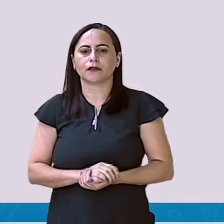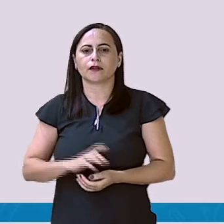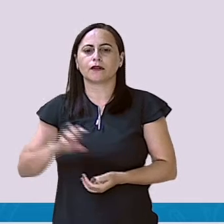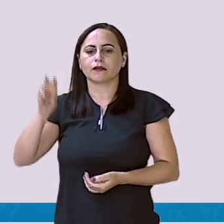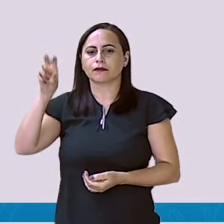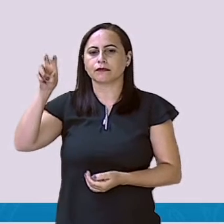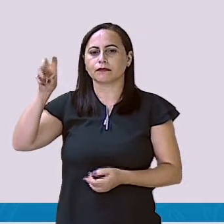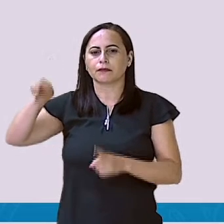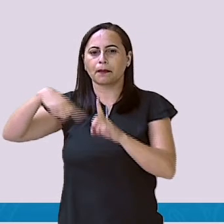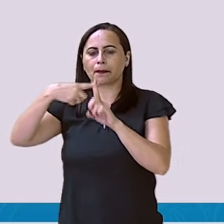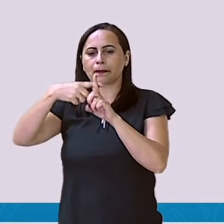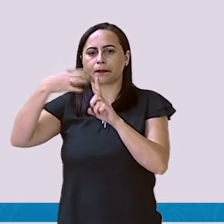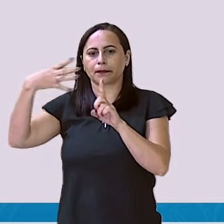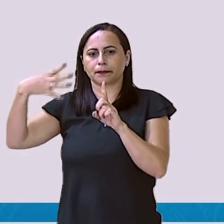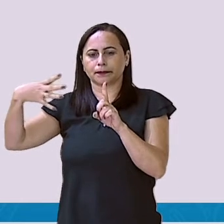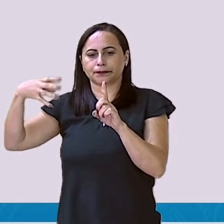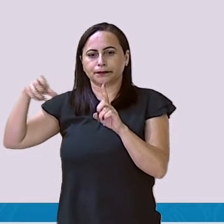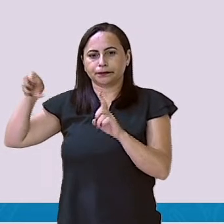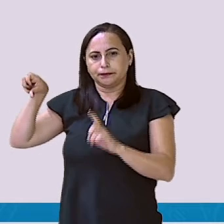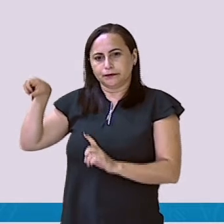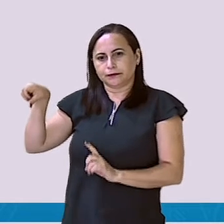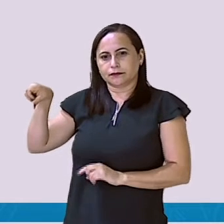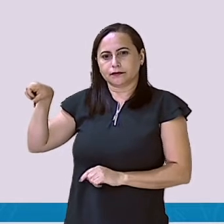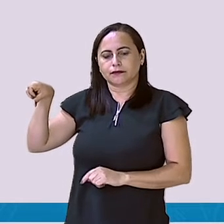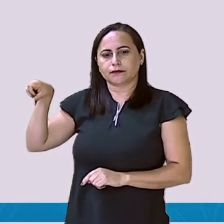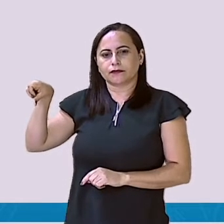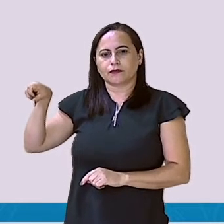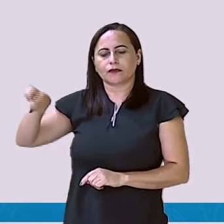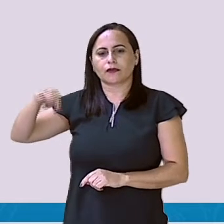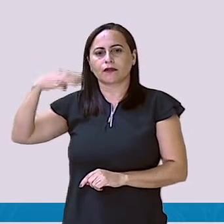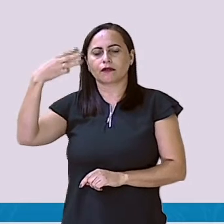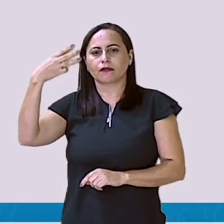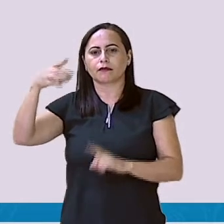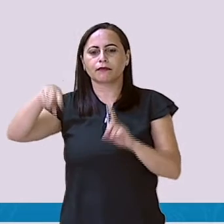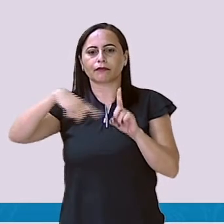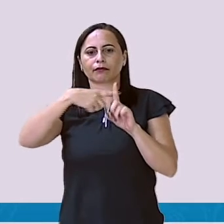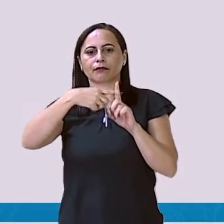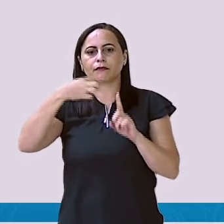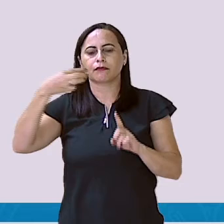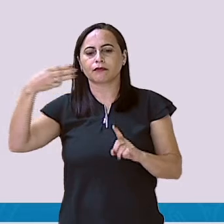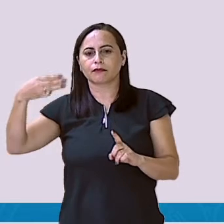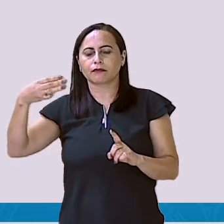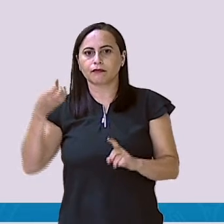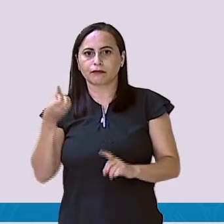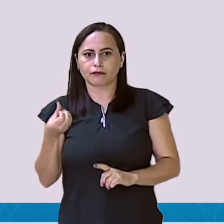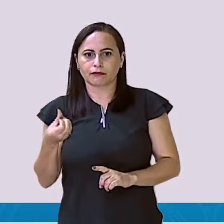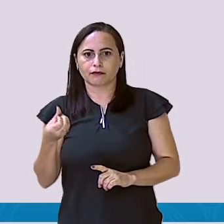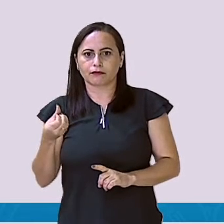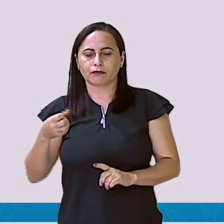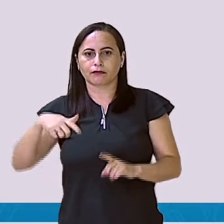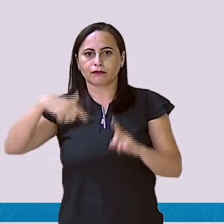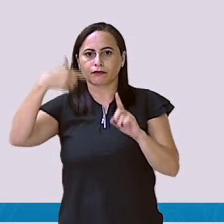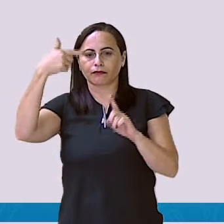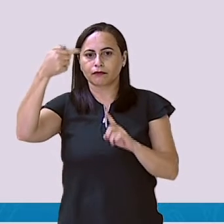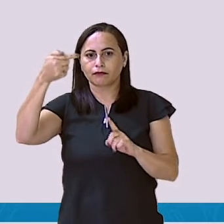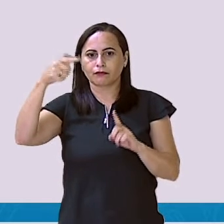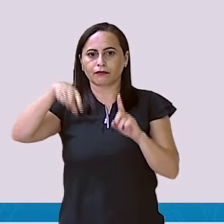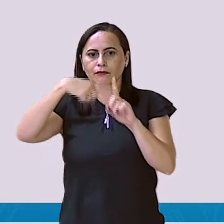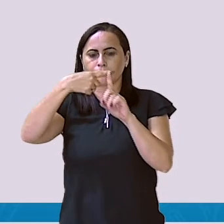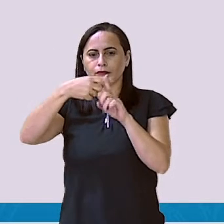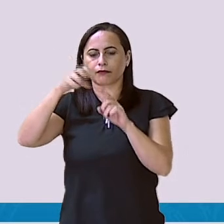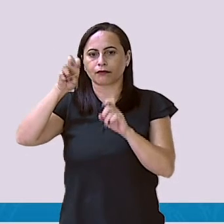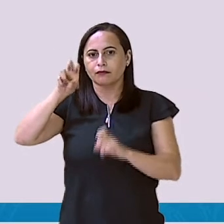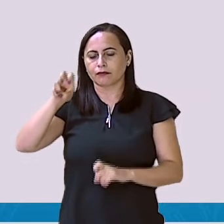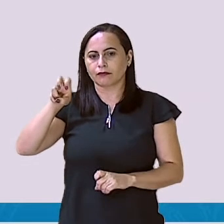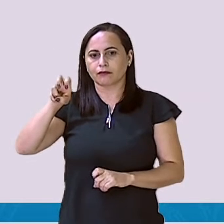mais 4, 9. 3 mais 3, 6. 7 mais